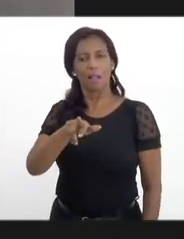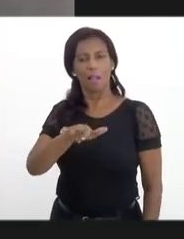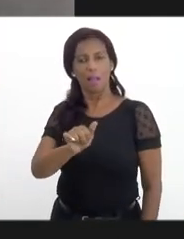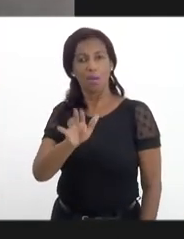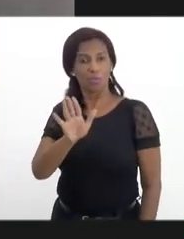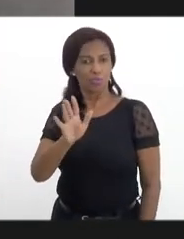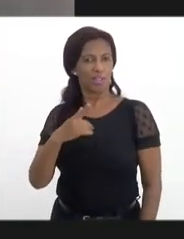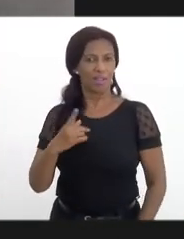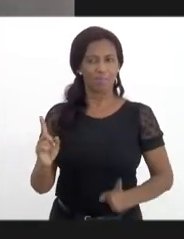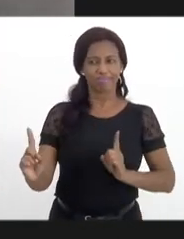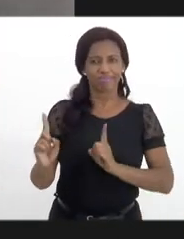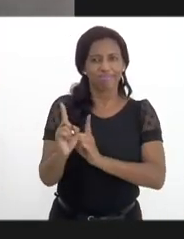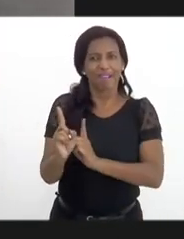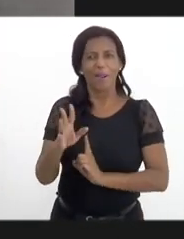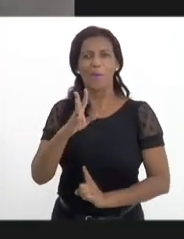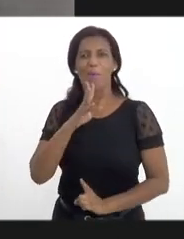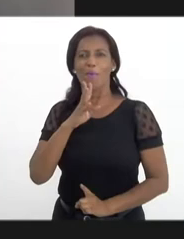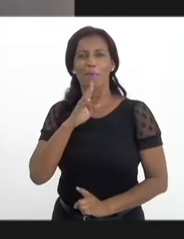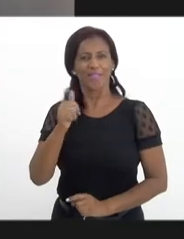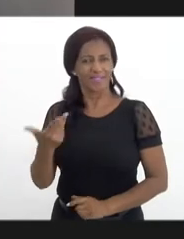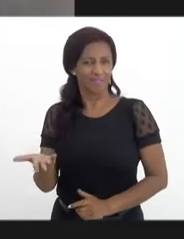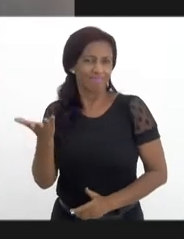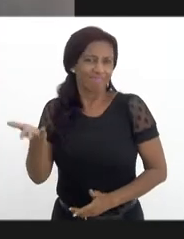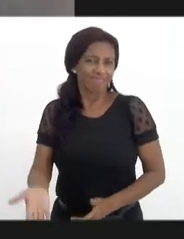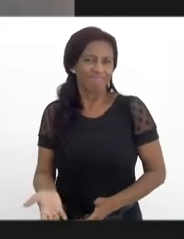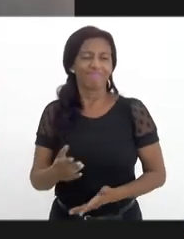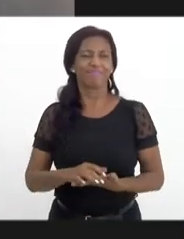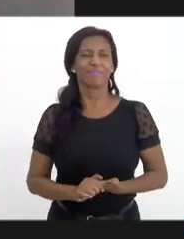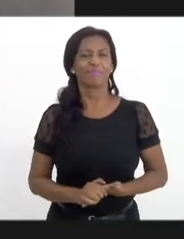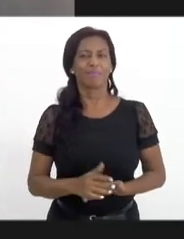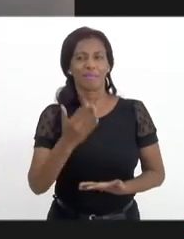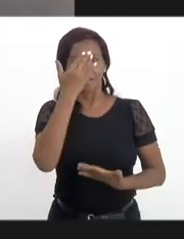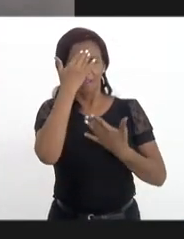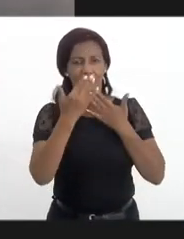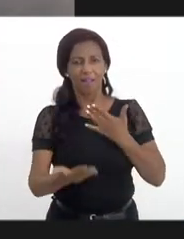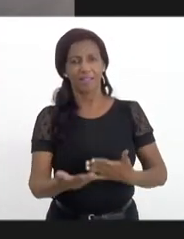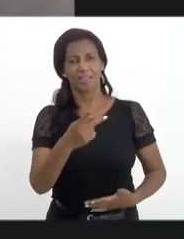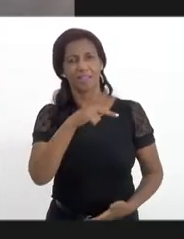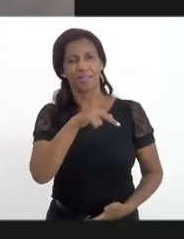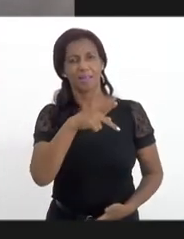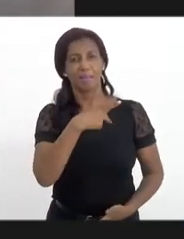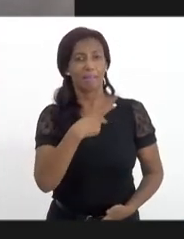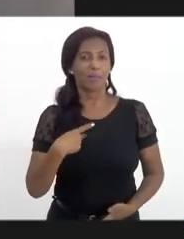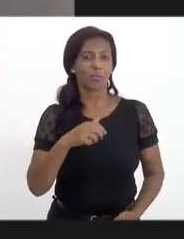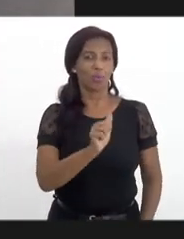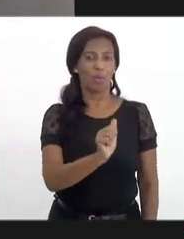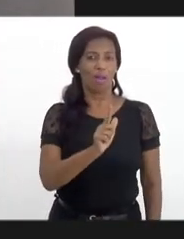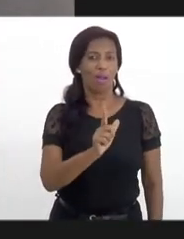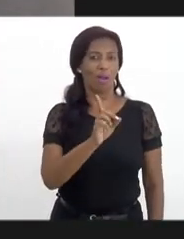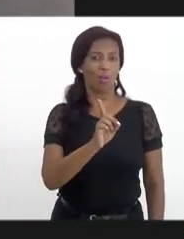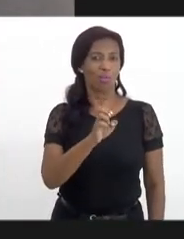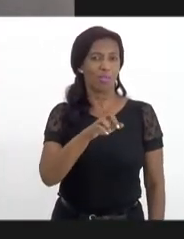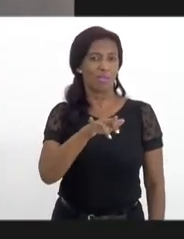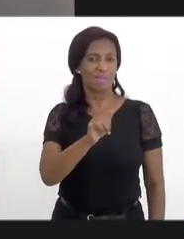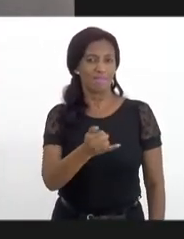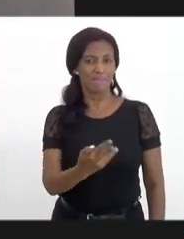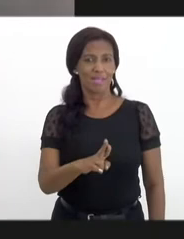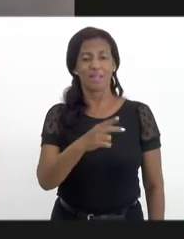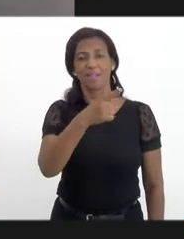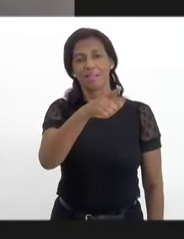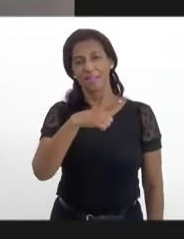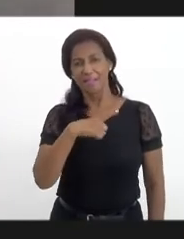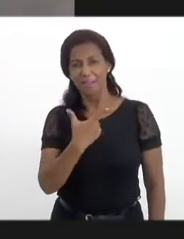também a gente estará se conhecendo, tivemos ontem com a Érica, agradecer o pastor Aldemir, que está aí presente também, da